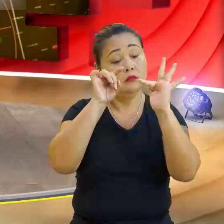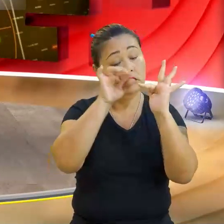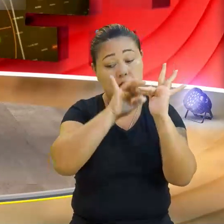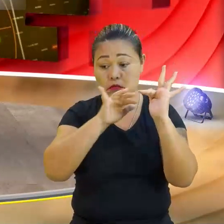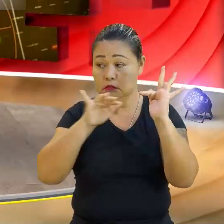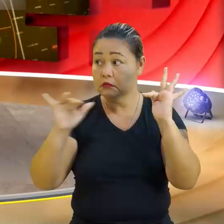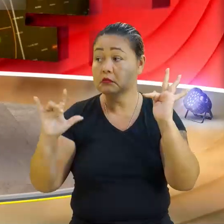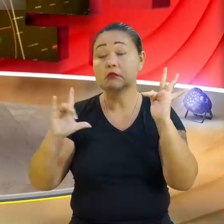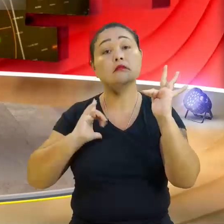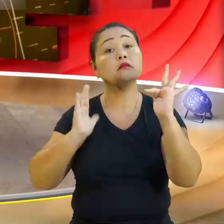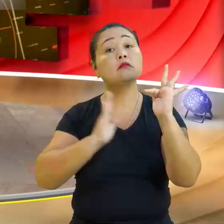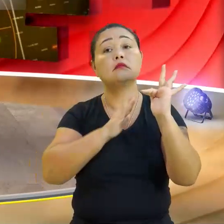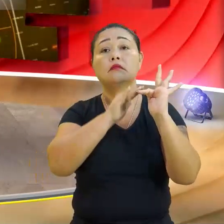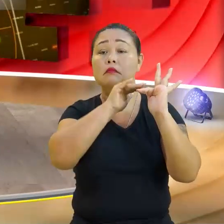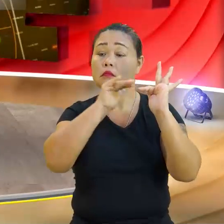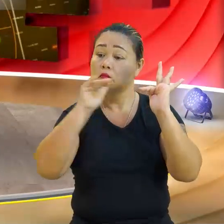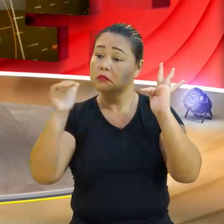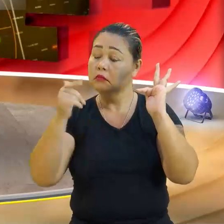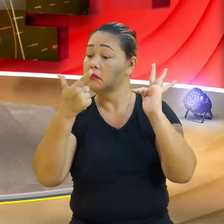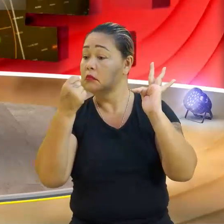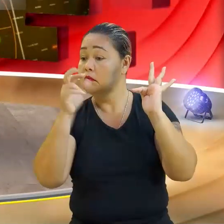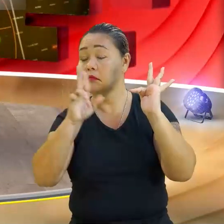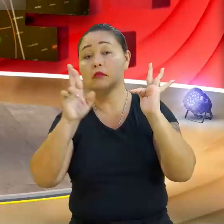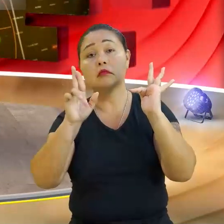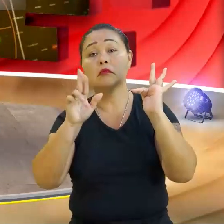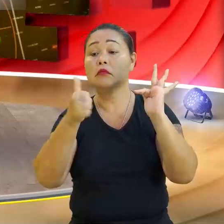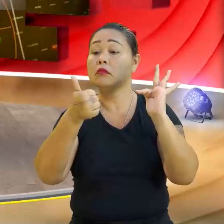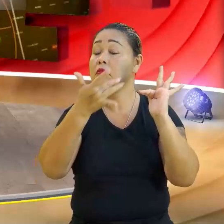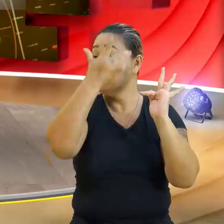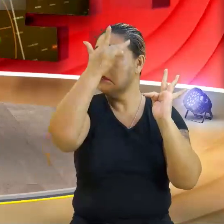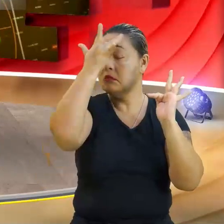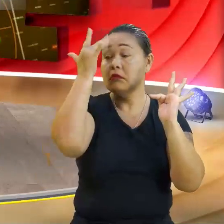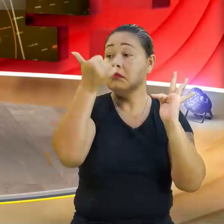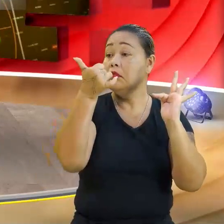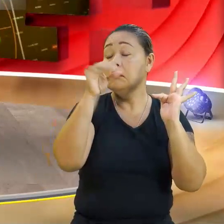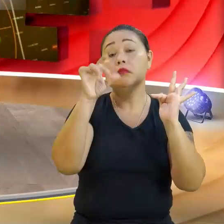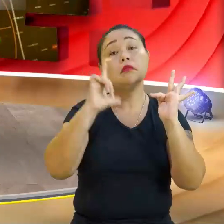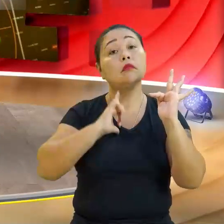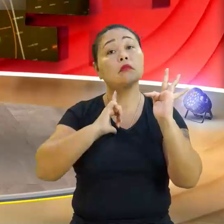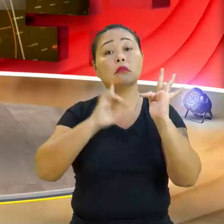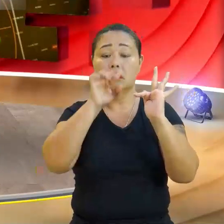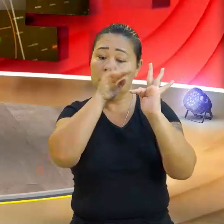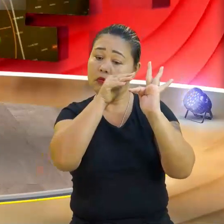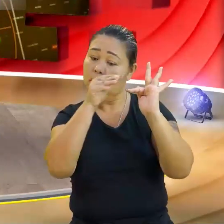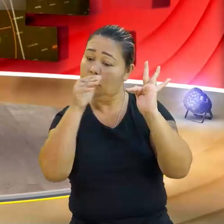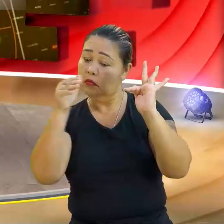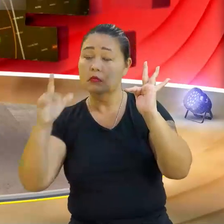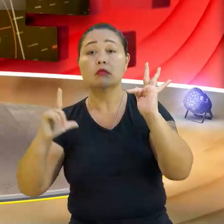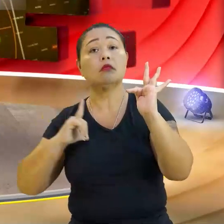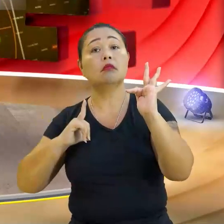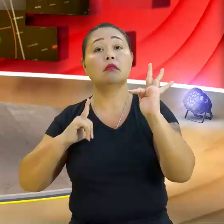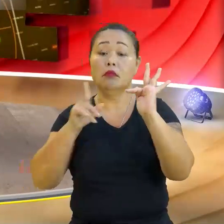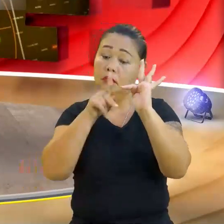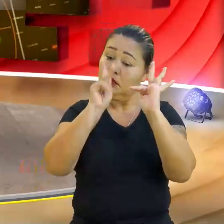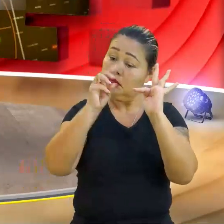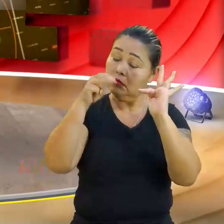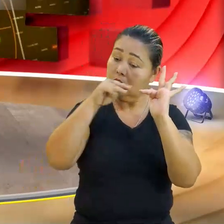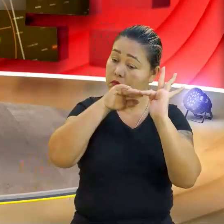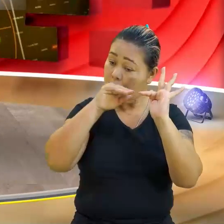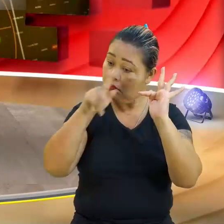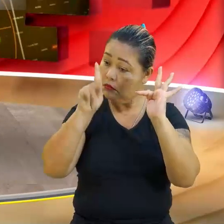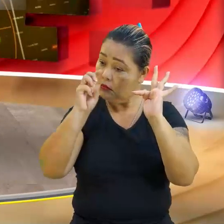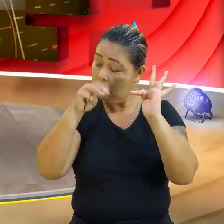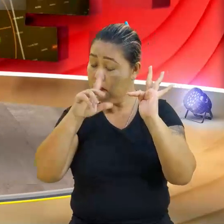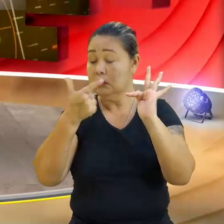o meu percurso? Minha regalação vai ser 20 reais. 10 pessoas. Vou colocando lá. Não, pessoas não. Quilômetros, né? Tantos quilômetros.